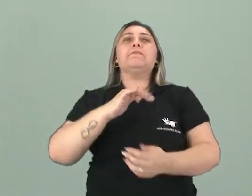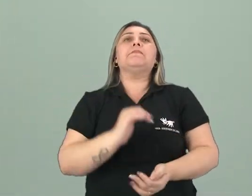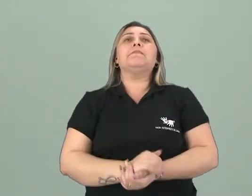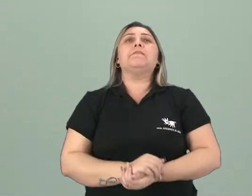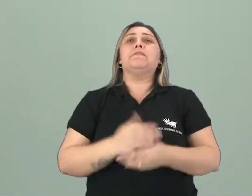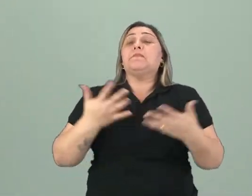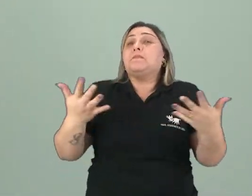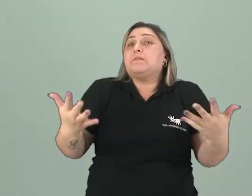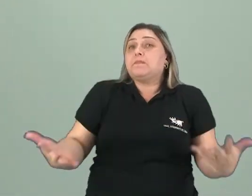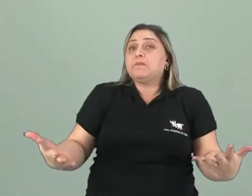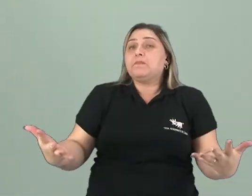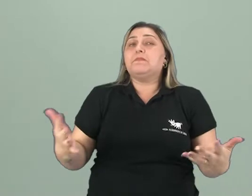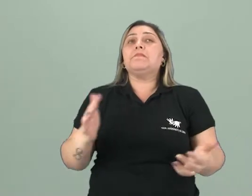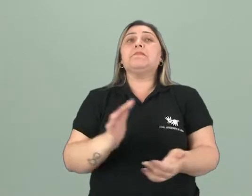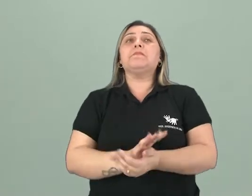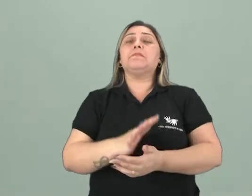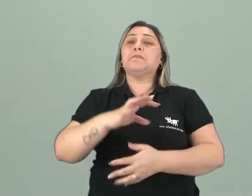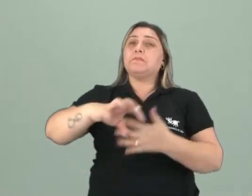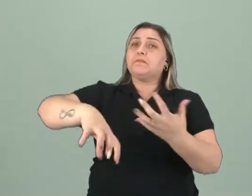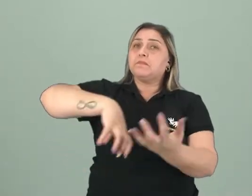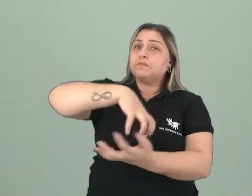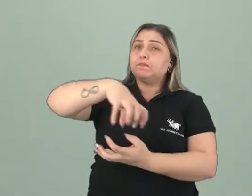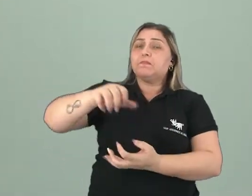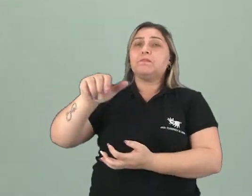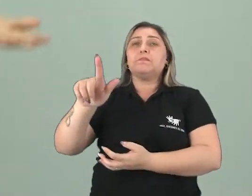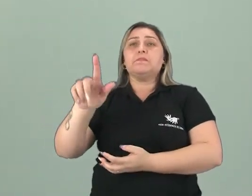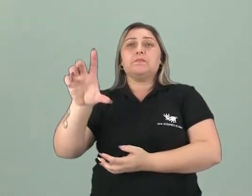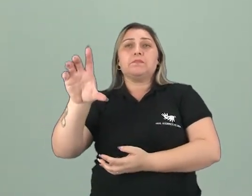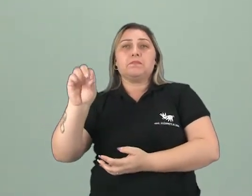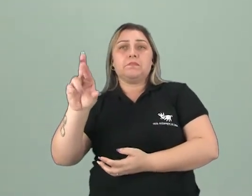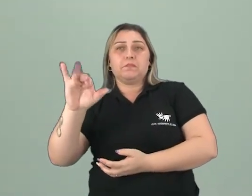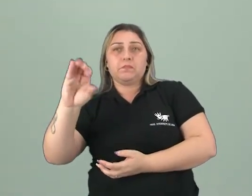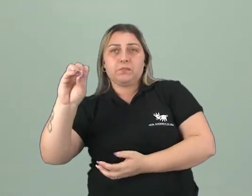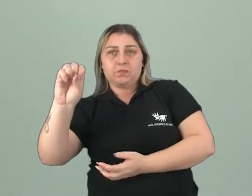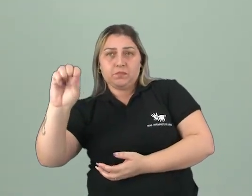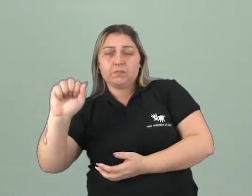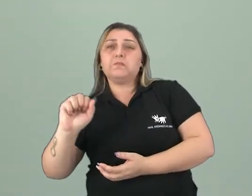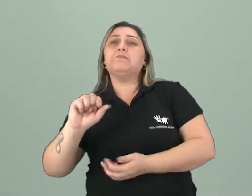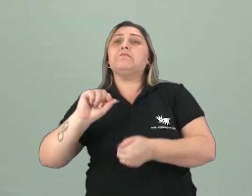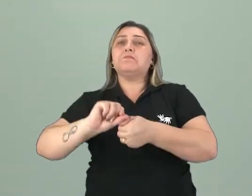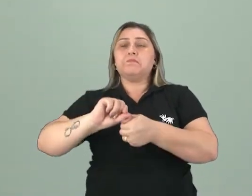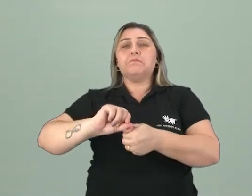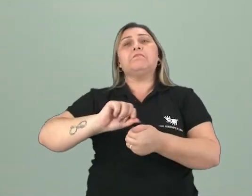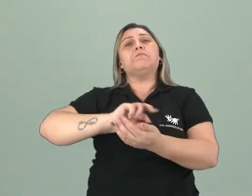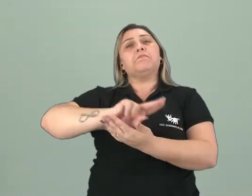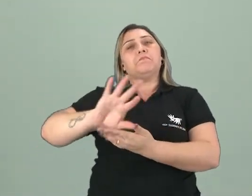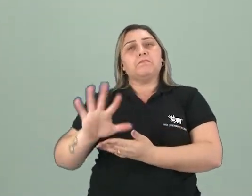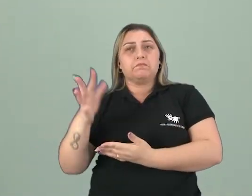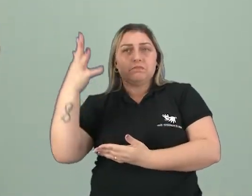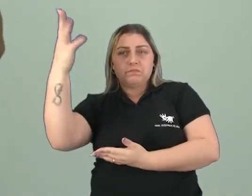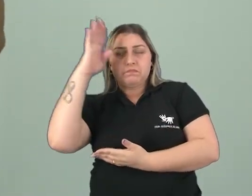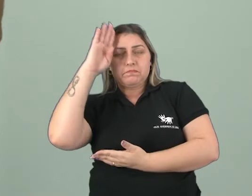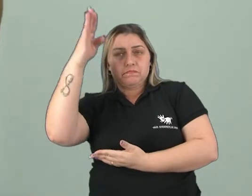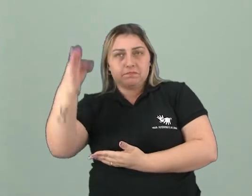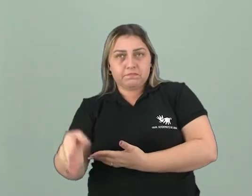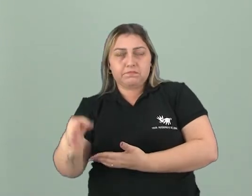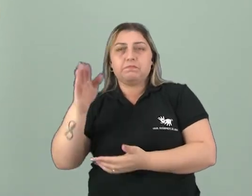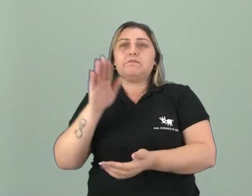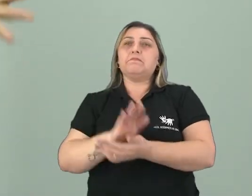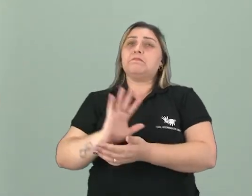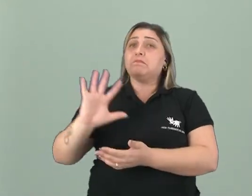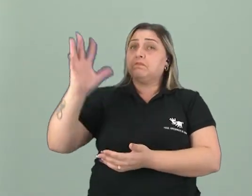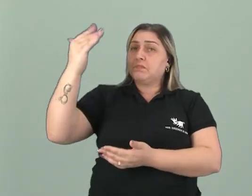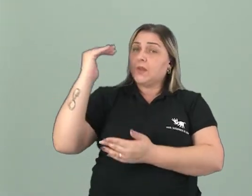Então é isso, essa era a Revolução Gloriosa, e esses foram os desdobramentos dessa revolução, esses principais marcos e